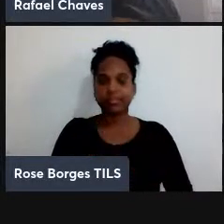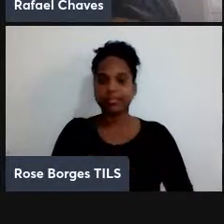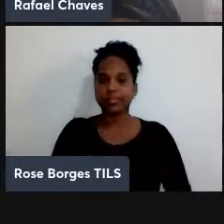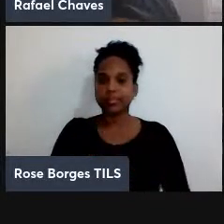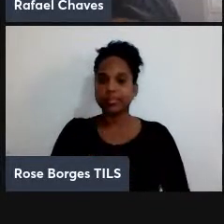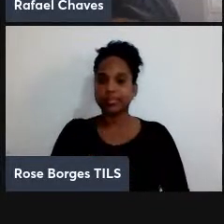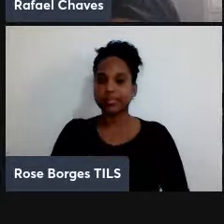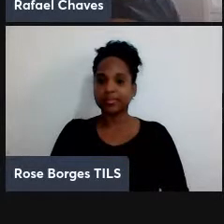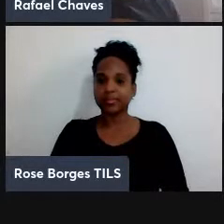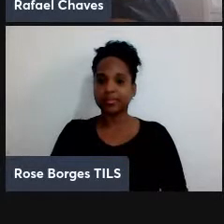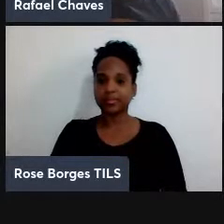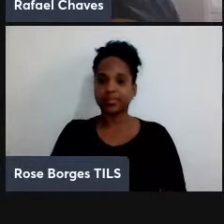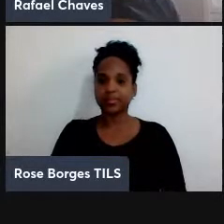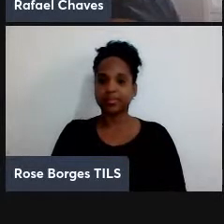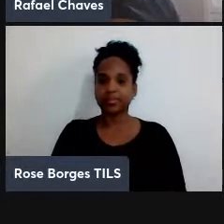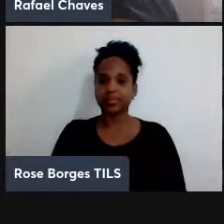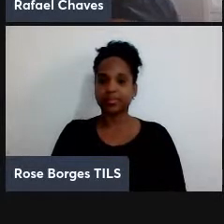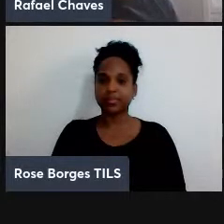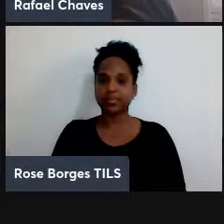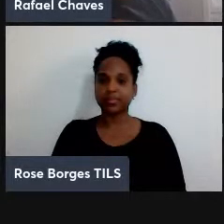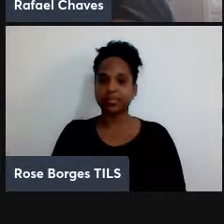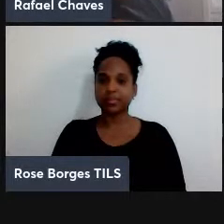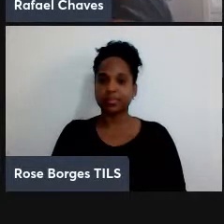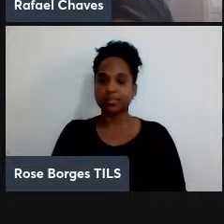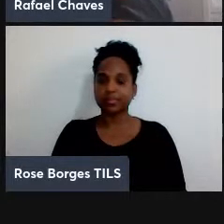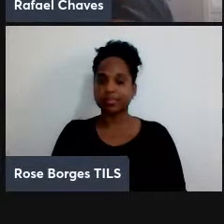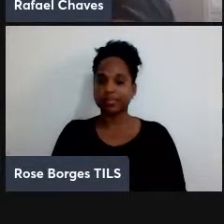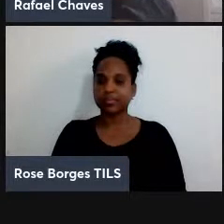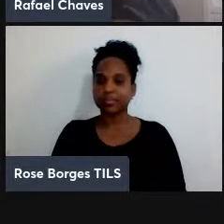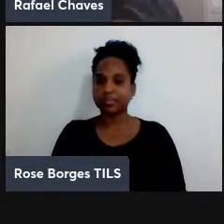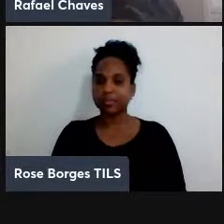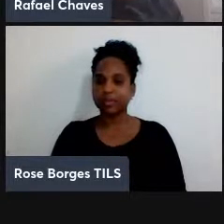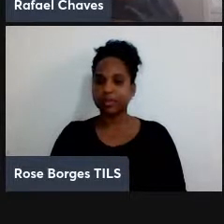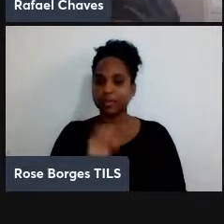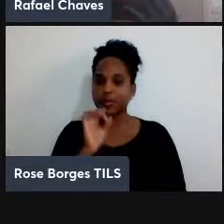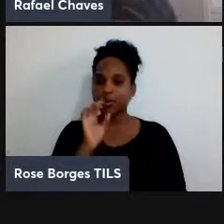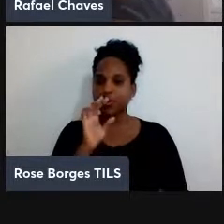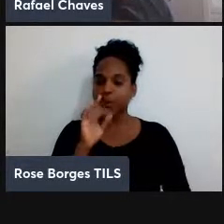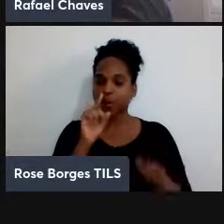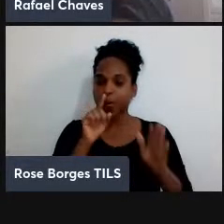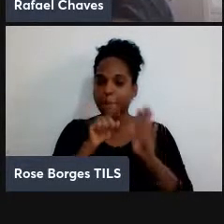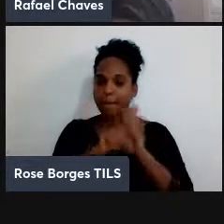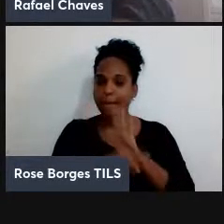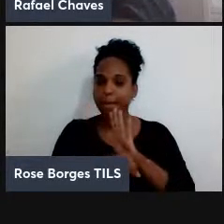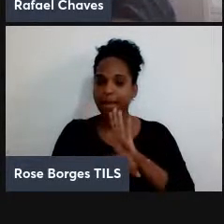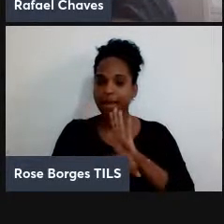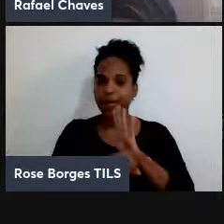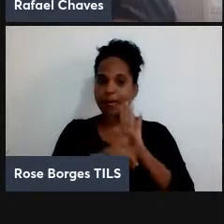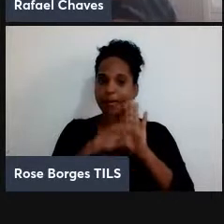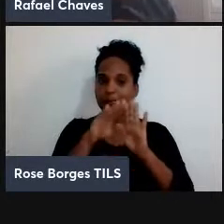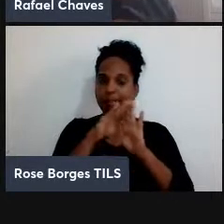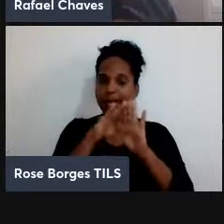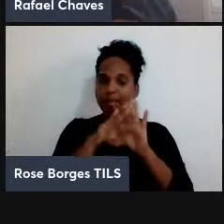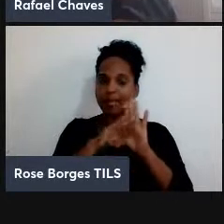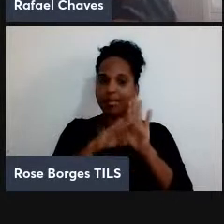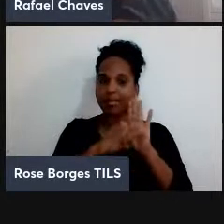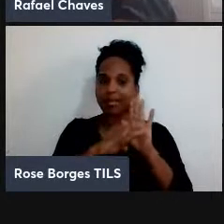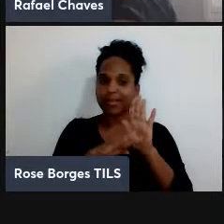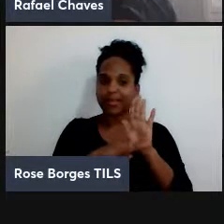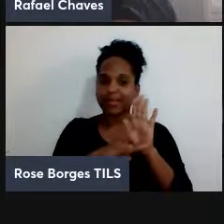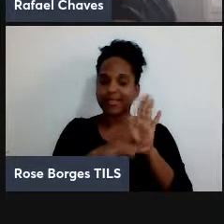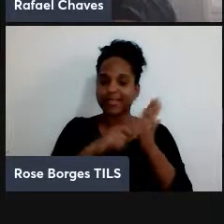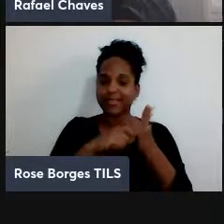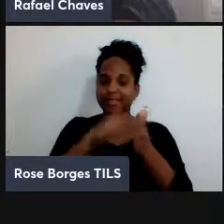Por enquanto, não. Só aquela pergunta clássica sobre a lista. Bom, essa eu não posso